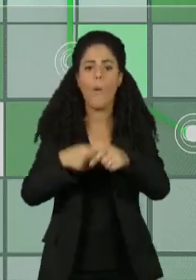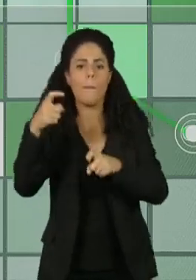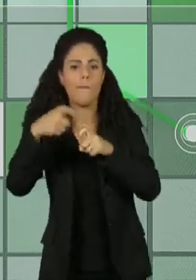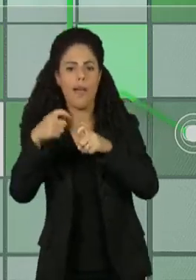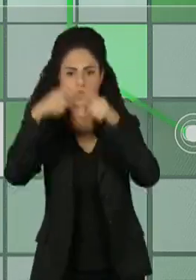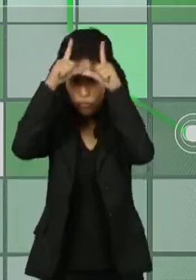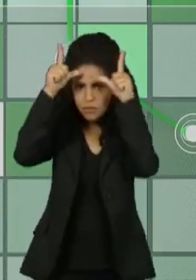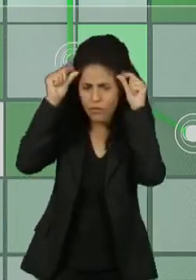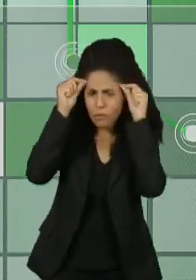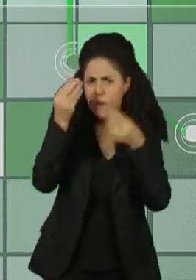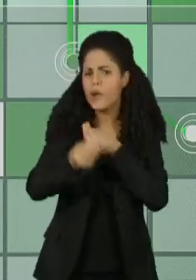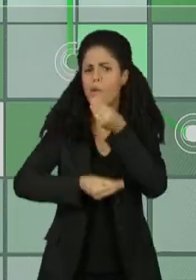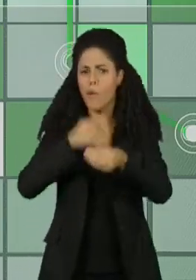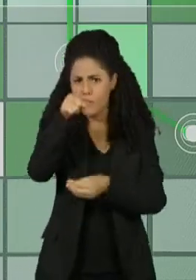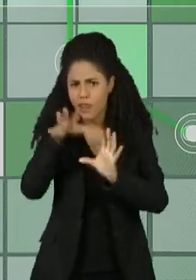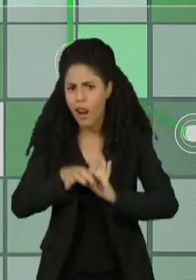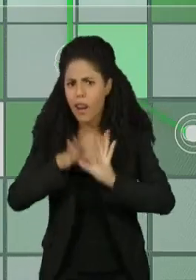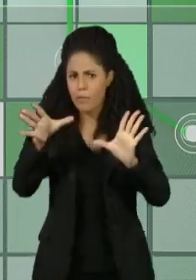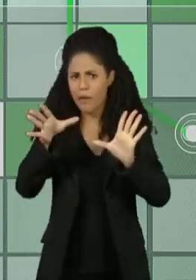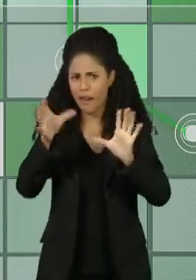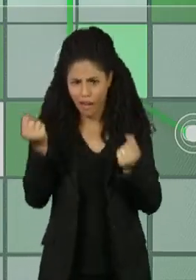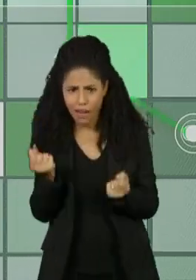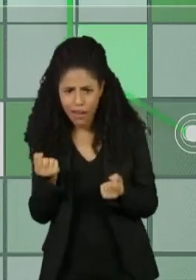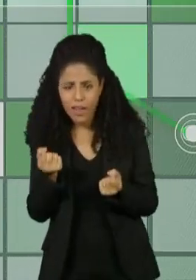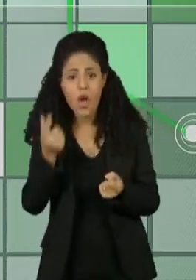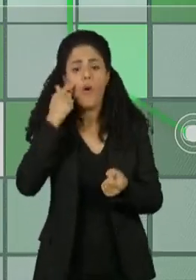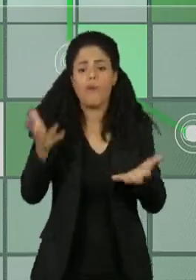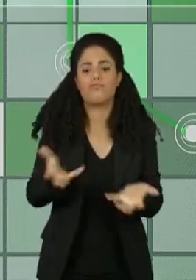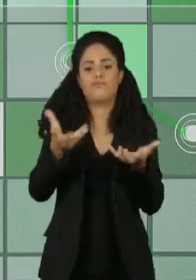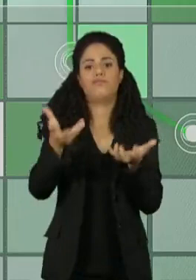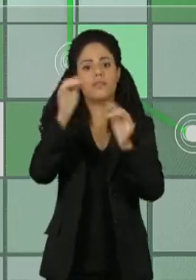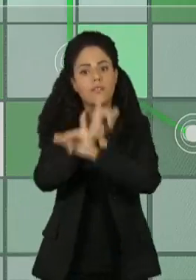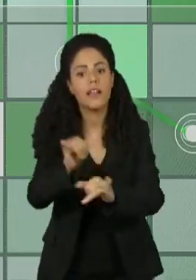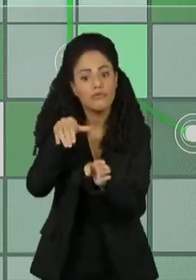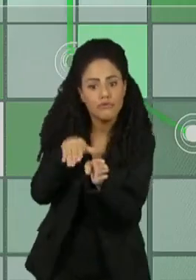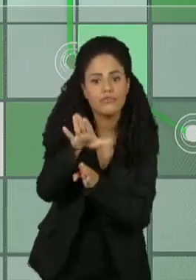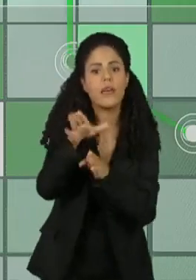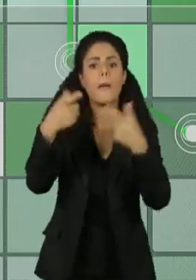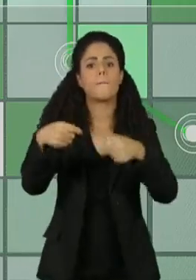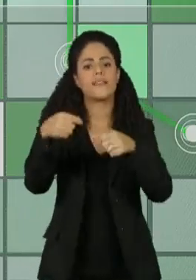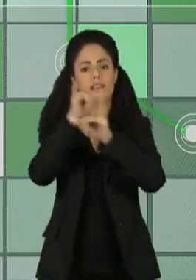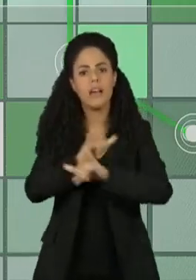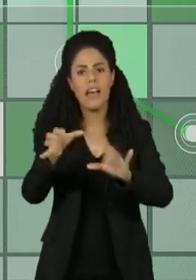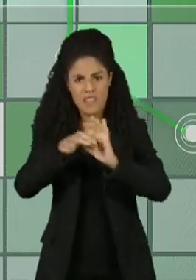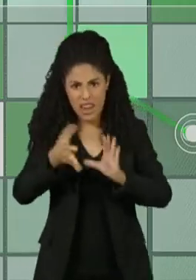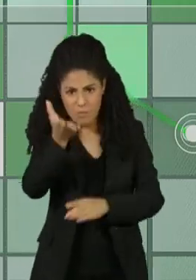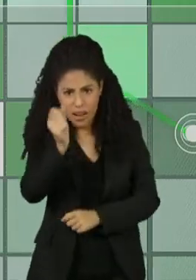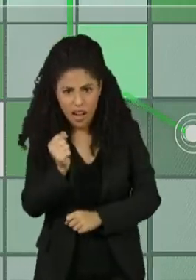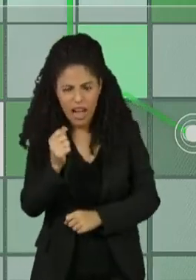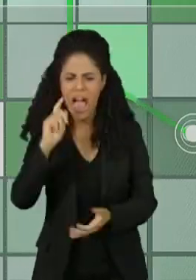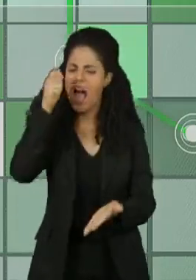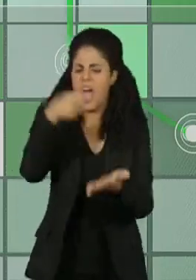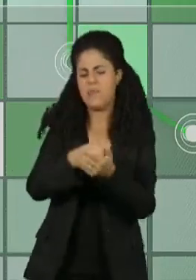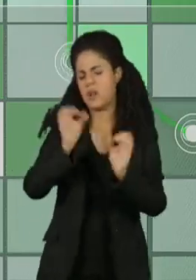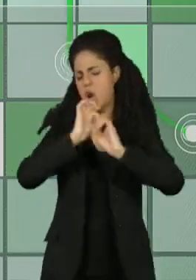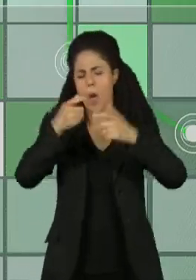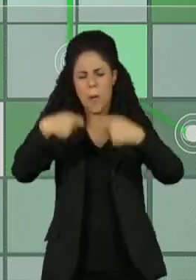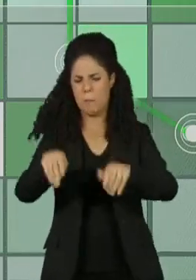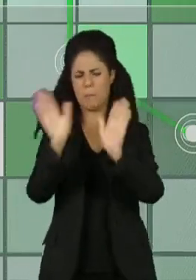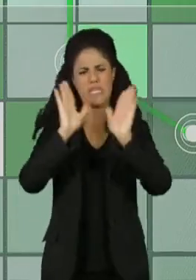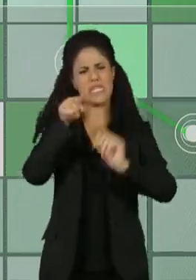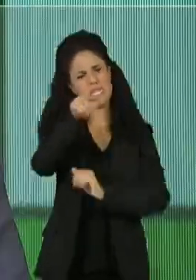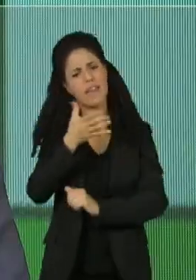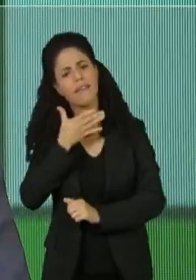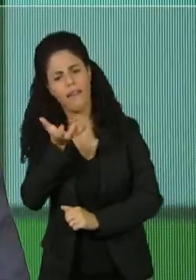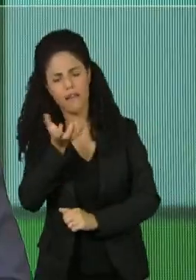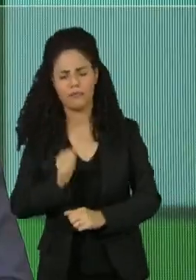enfermeiro, você vai liberar, ao invés de promover a vacina, você vai liberar geral e dizer vacina quem quer? Você acha que isso é